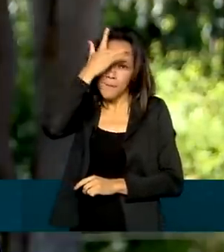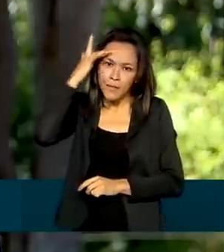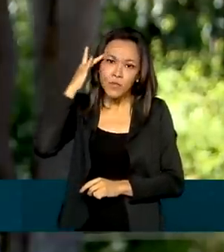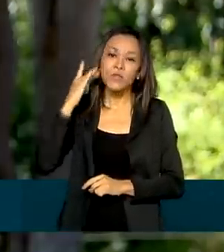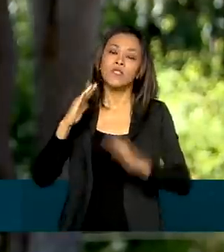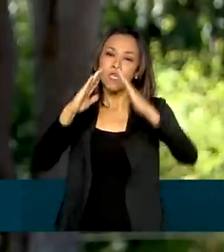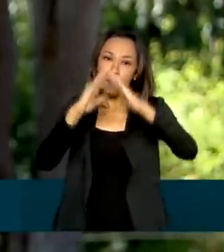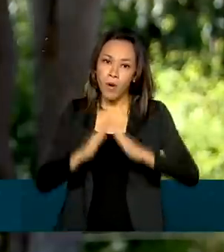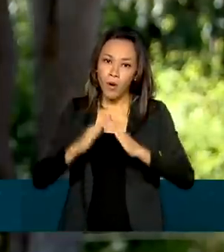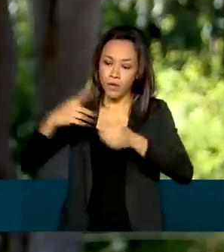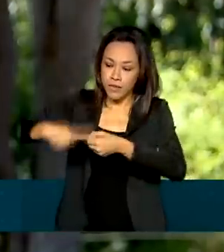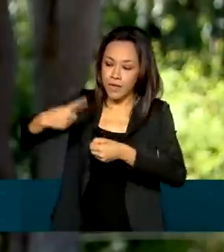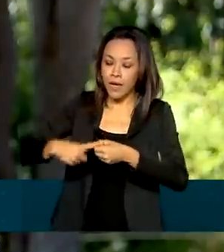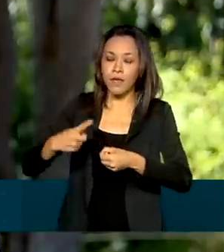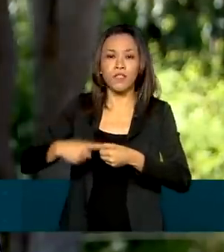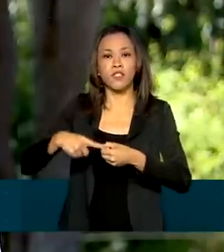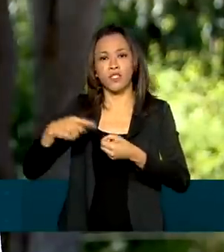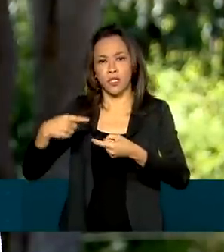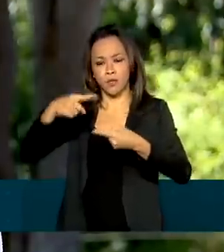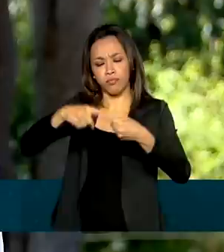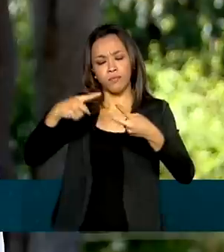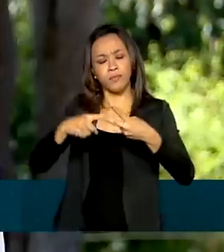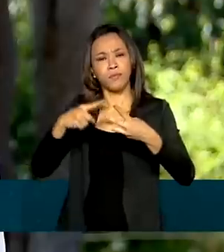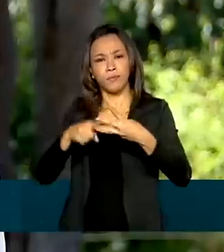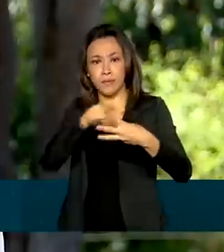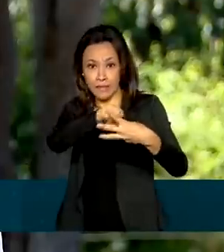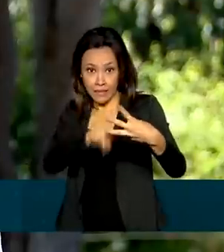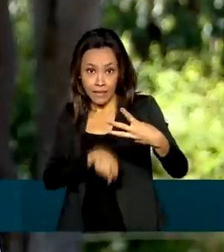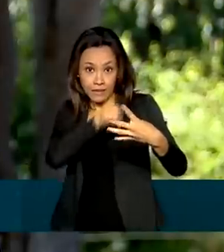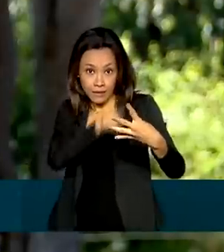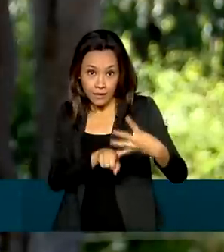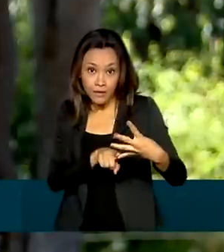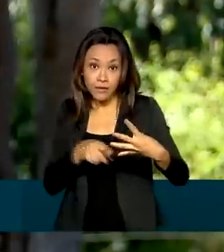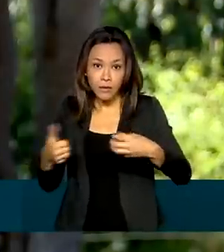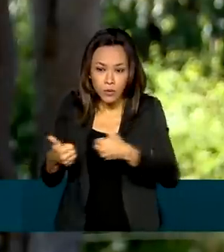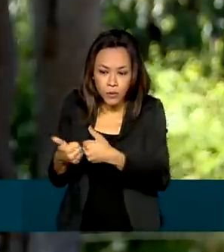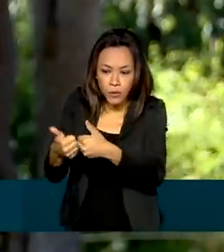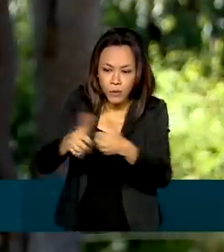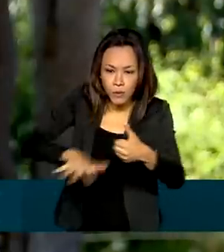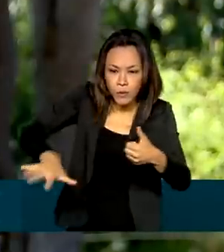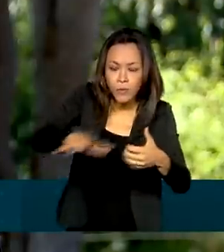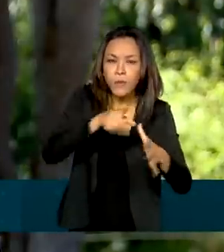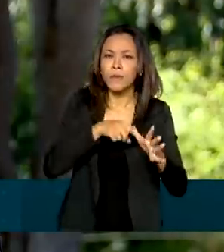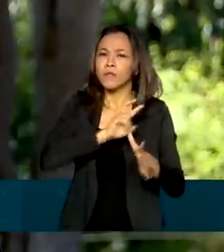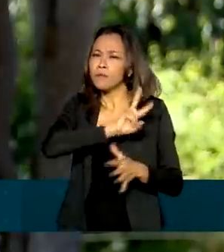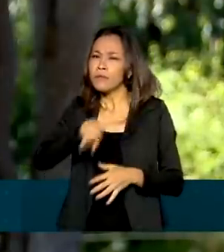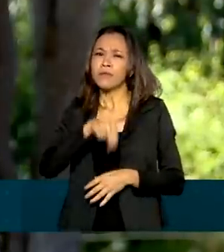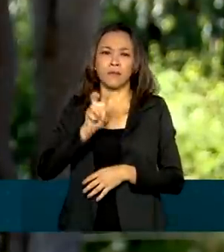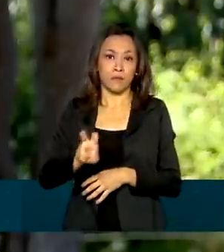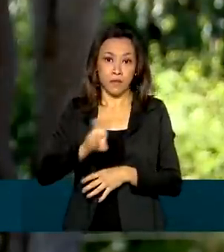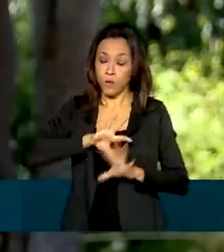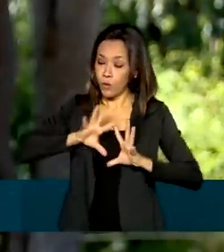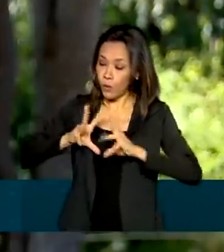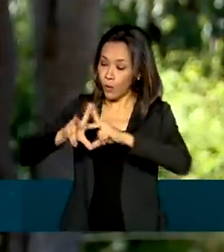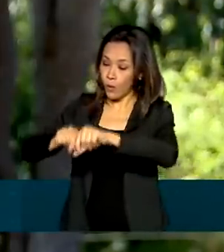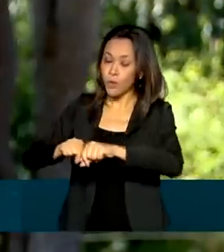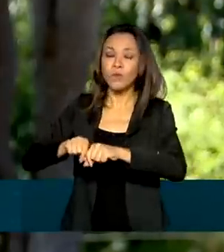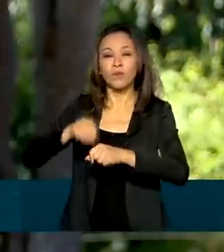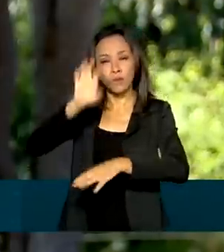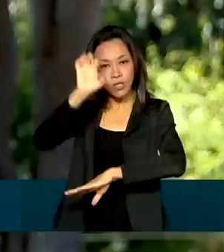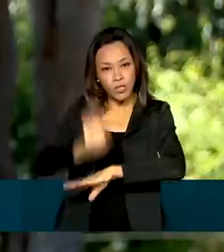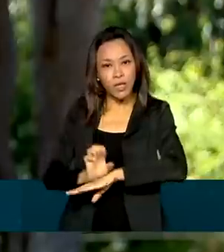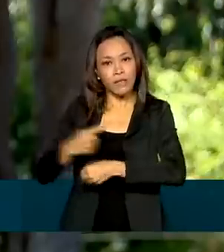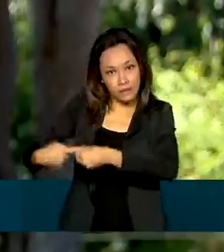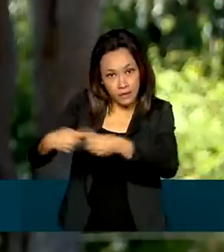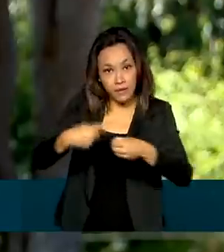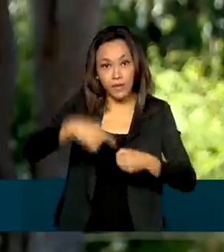de Corumbá, Aquidauana, Coxim, Ladário, Porto Murtinho, Rio Verde e Miranda, todos no Mato Grosso do